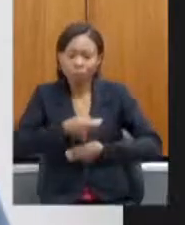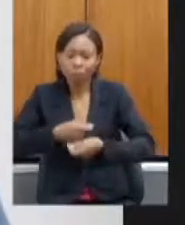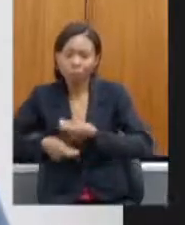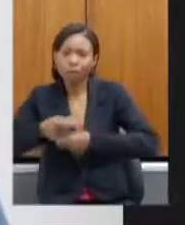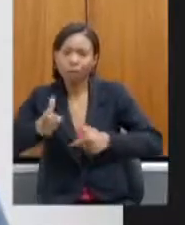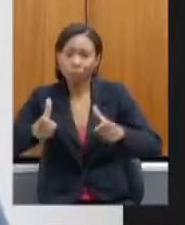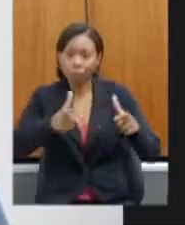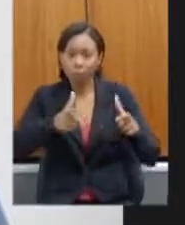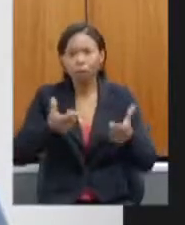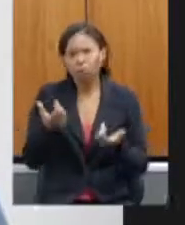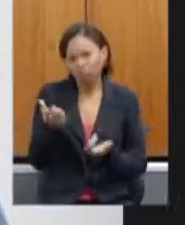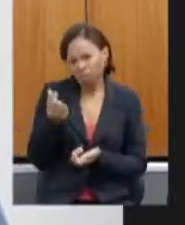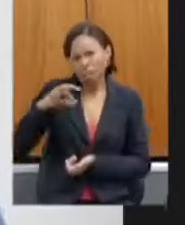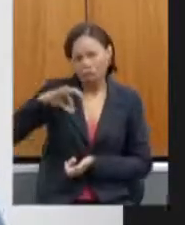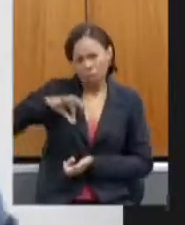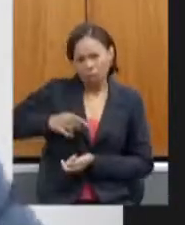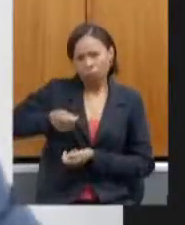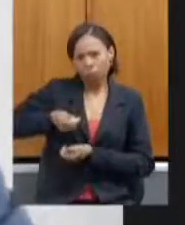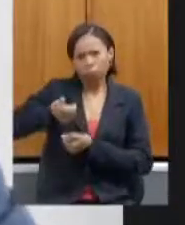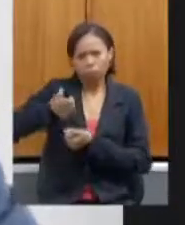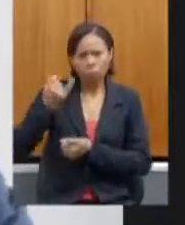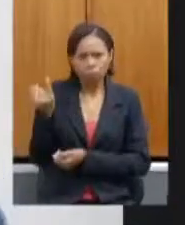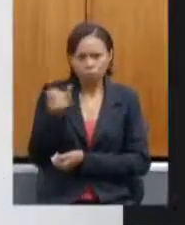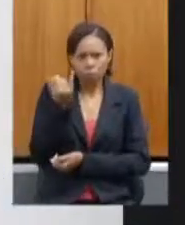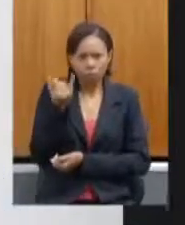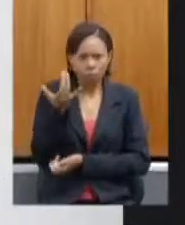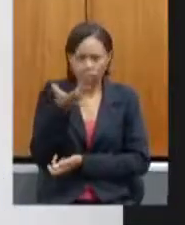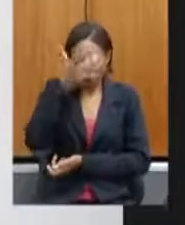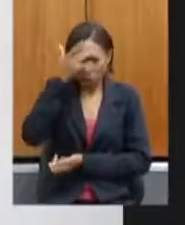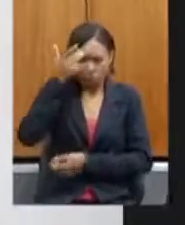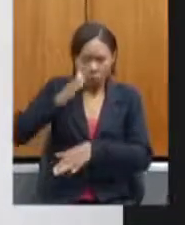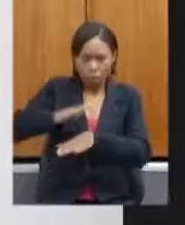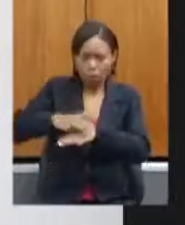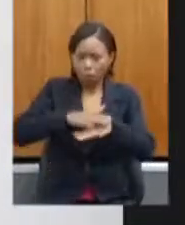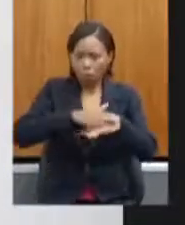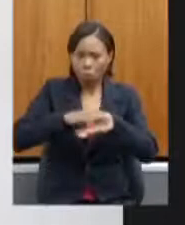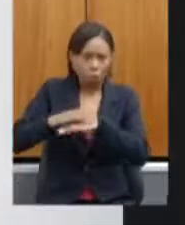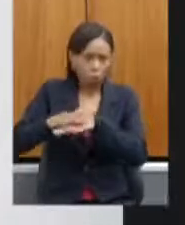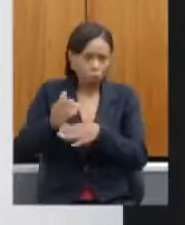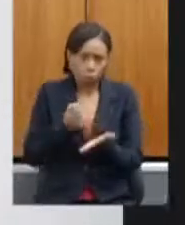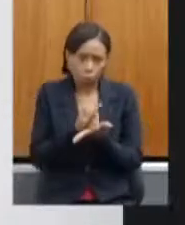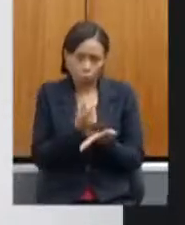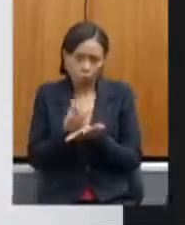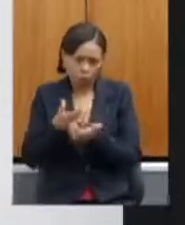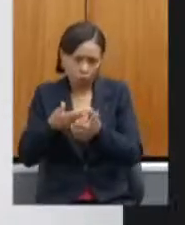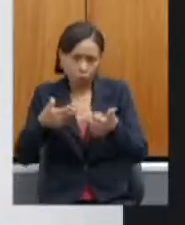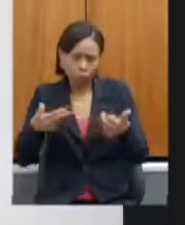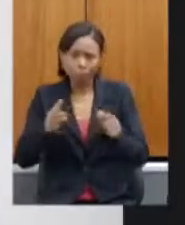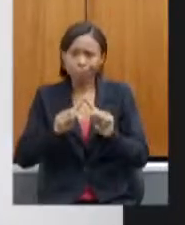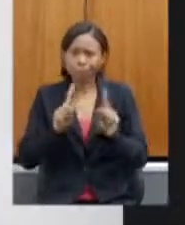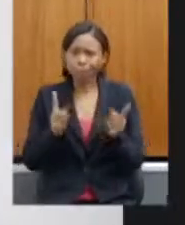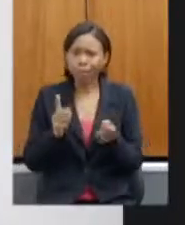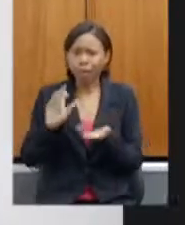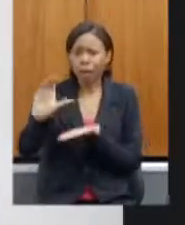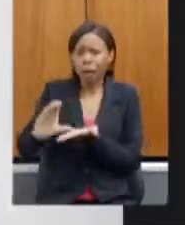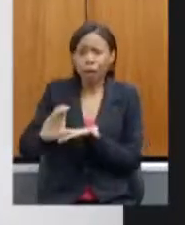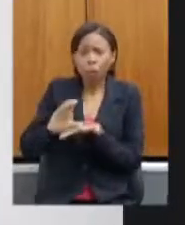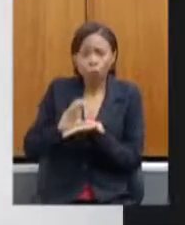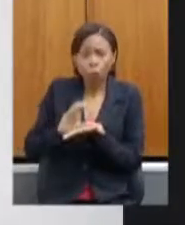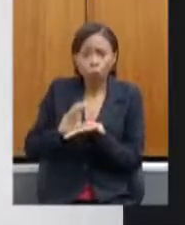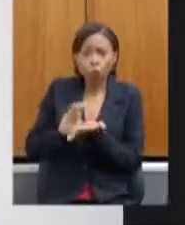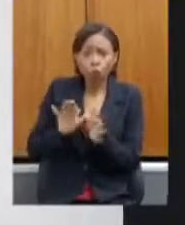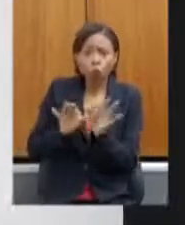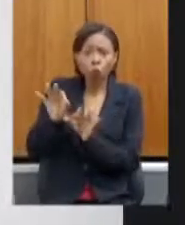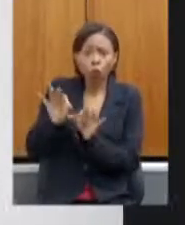importante, a livre opção das pessoas de adquirirem seus produtos. né? Agora, como se trata de um recurso do Programa Nacional